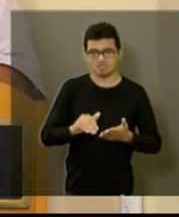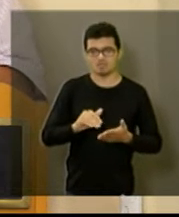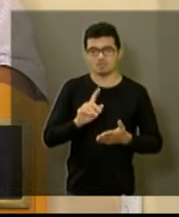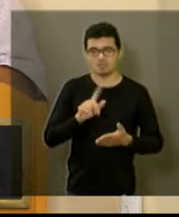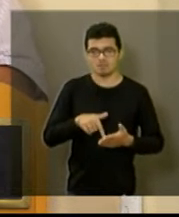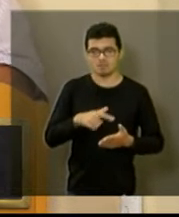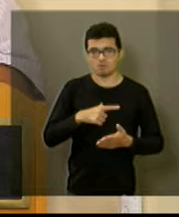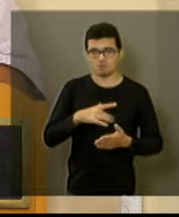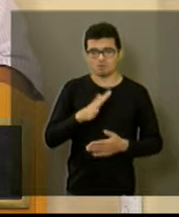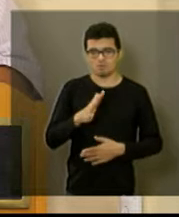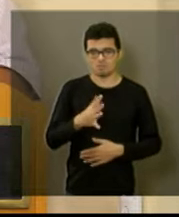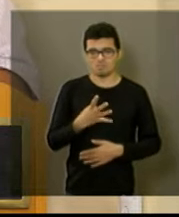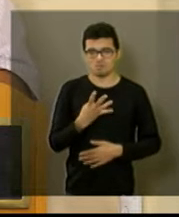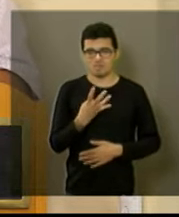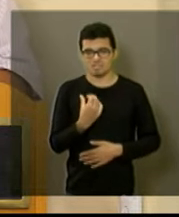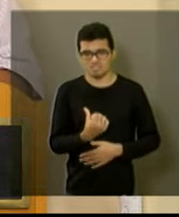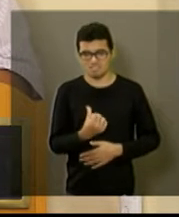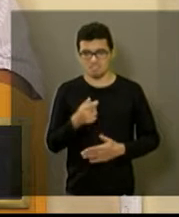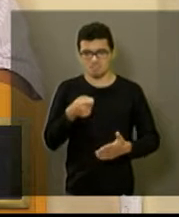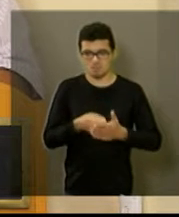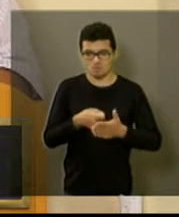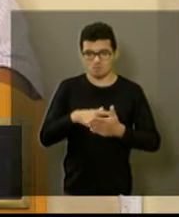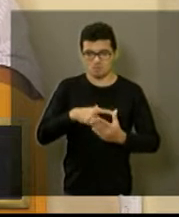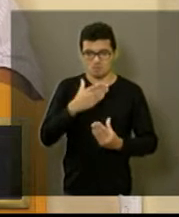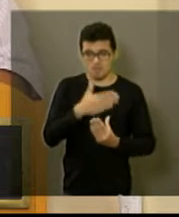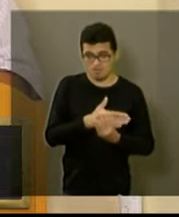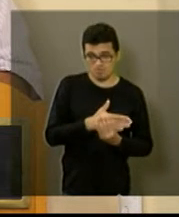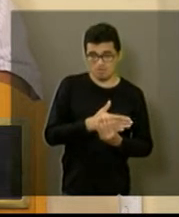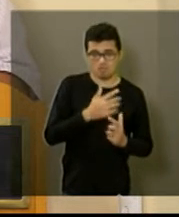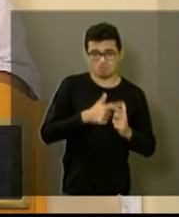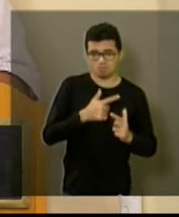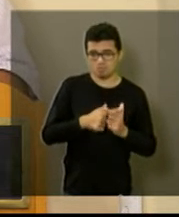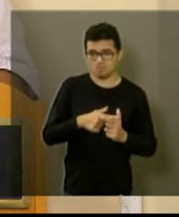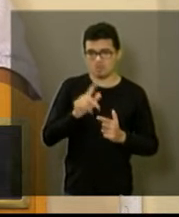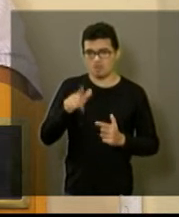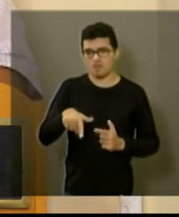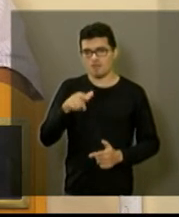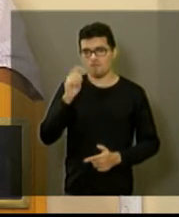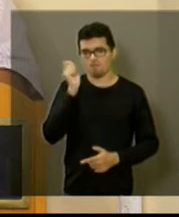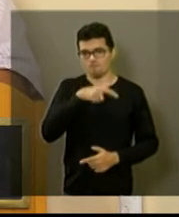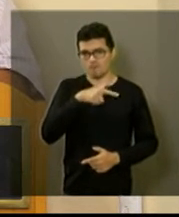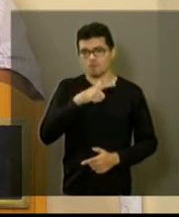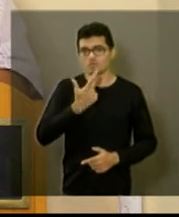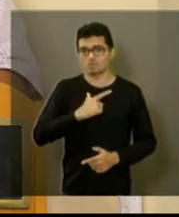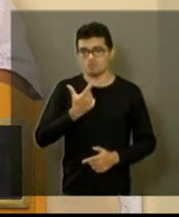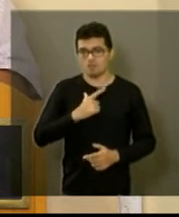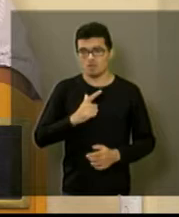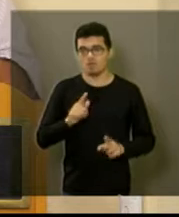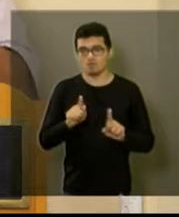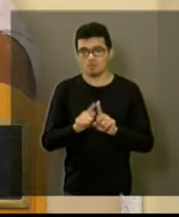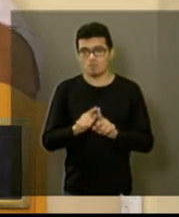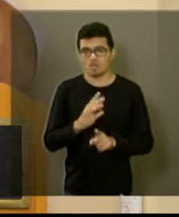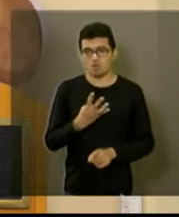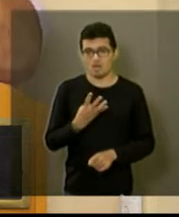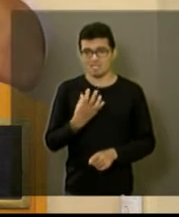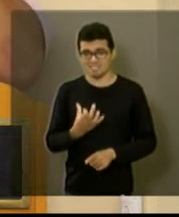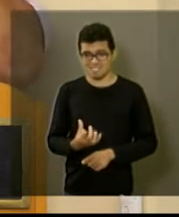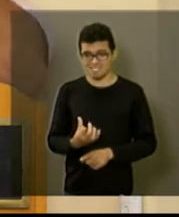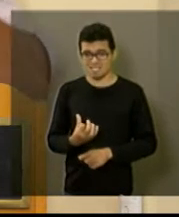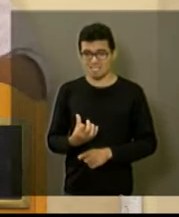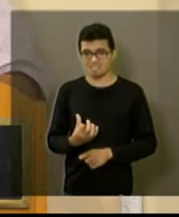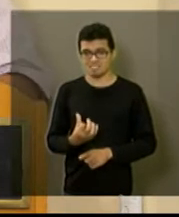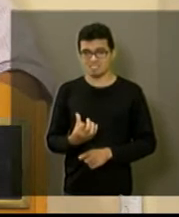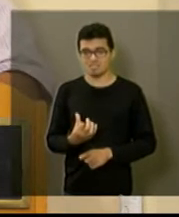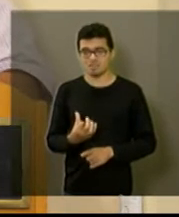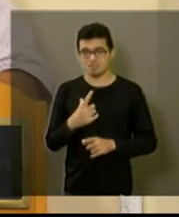46 denúncias arquivadas que não procederam à denúncia e dessas 46 e do restante temos